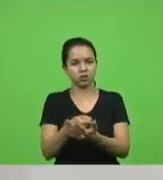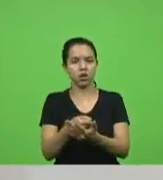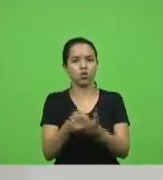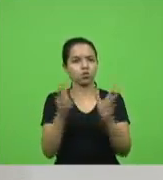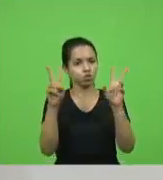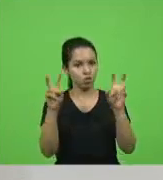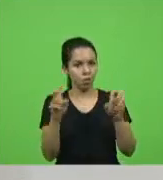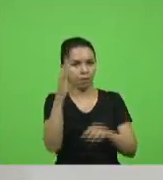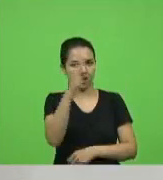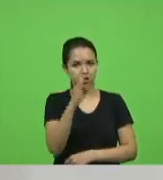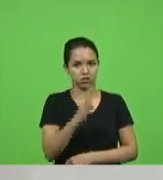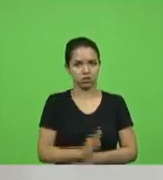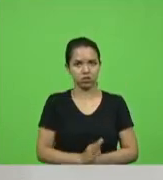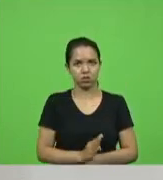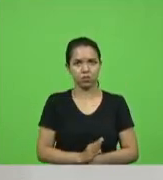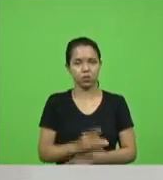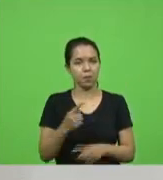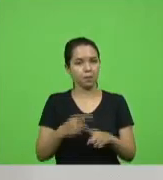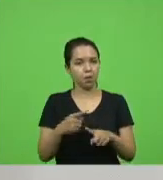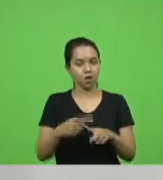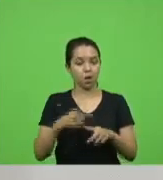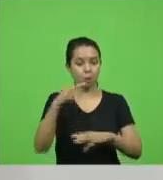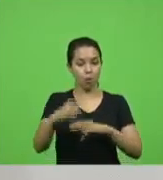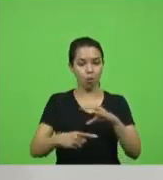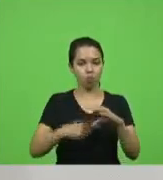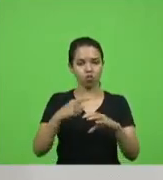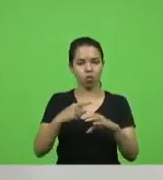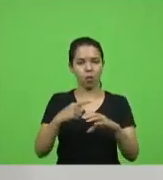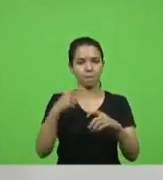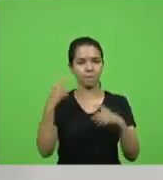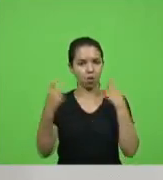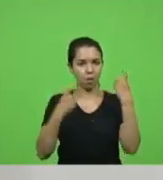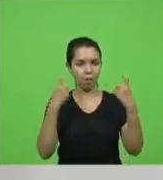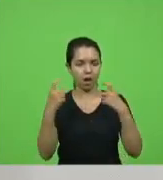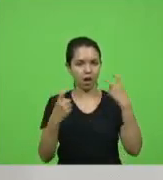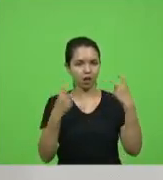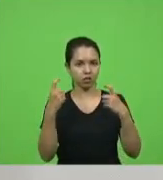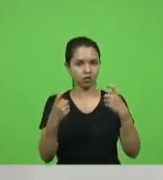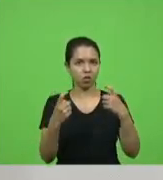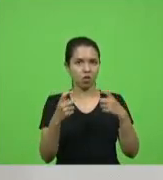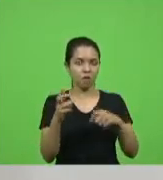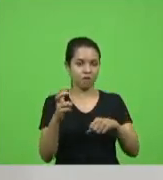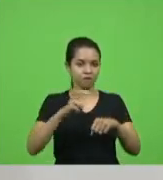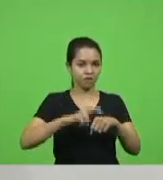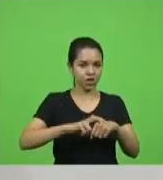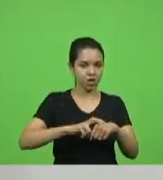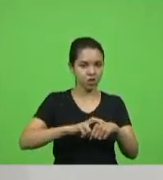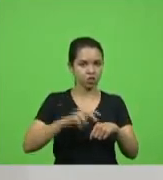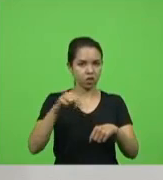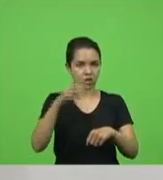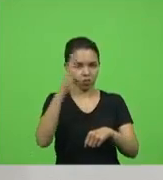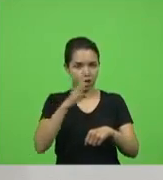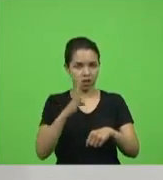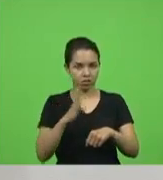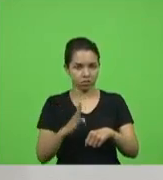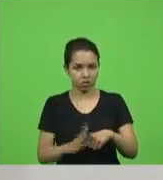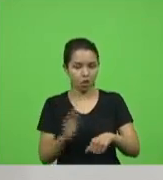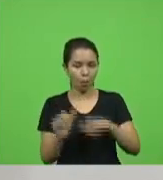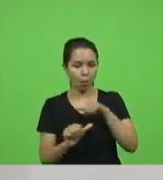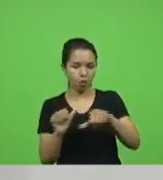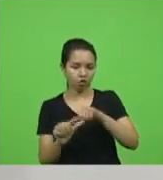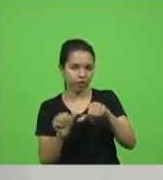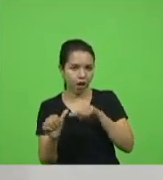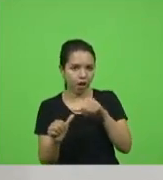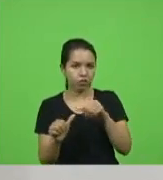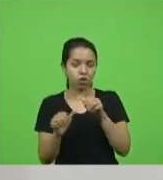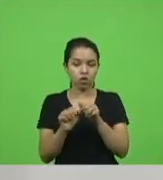porque o que está preocupando o mundo que a variante brasileira está saindo do nosso país e está começando a ir